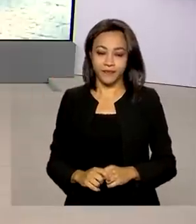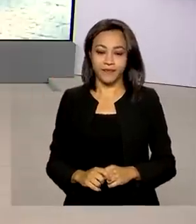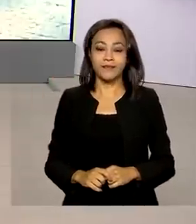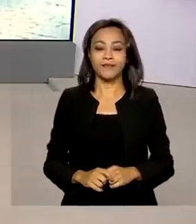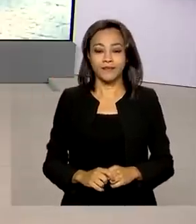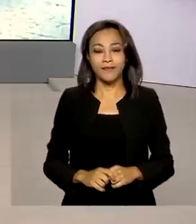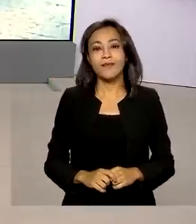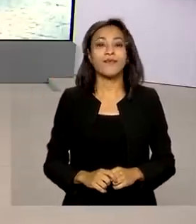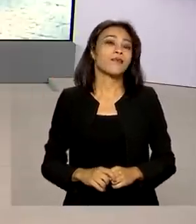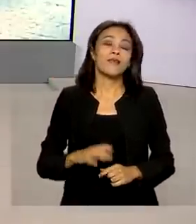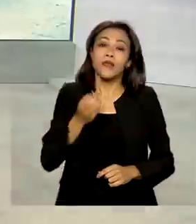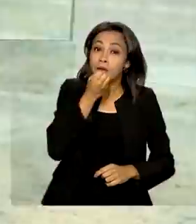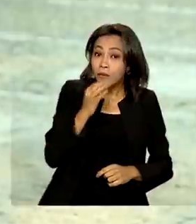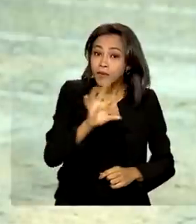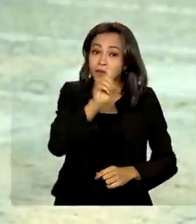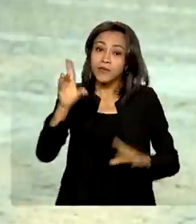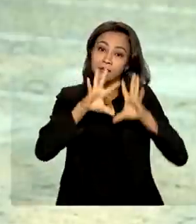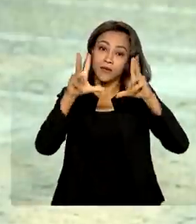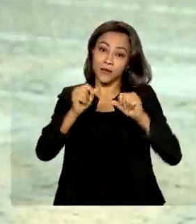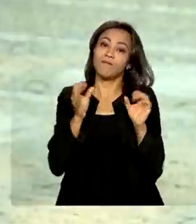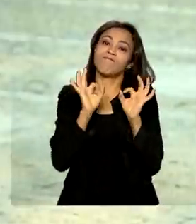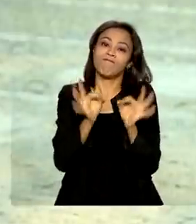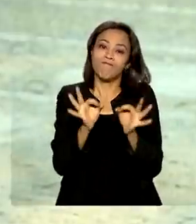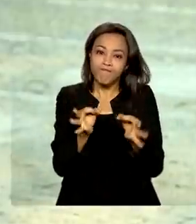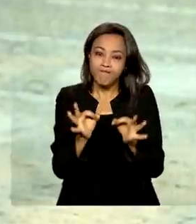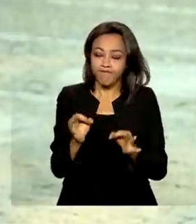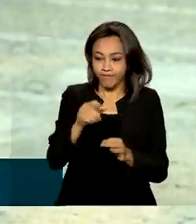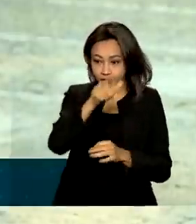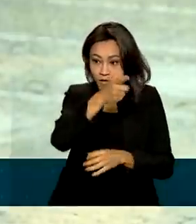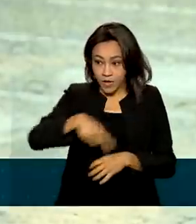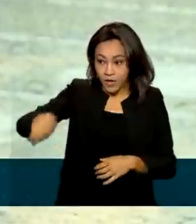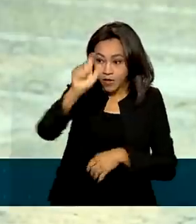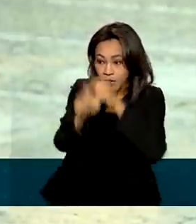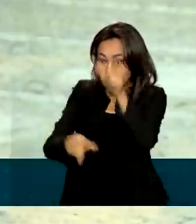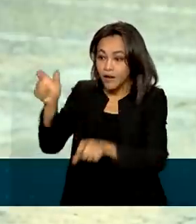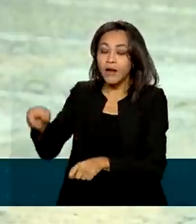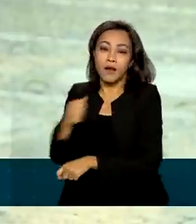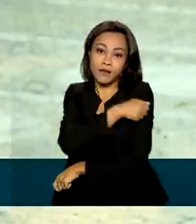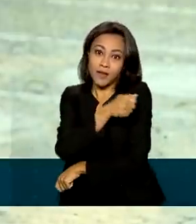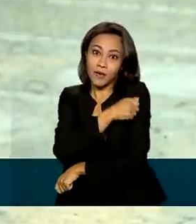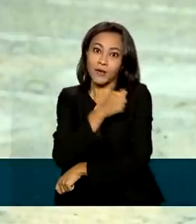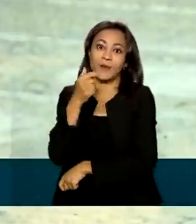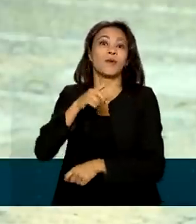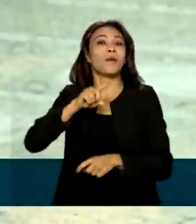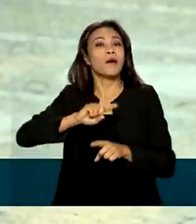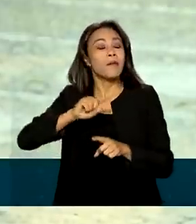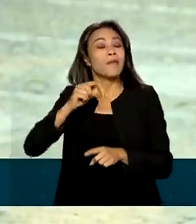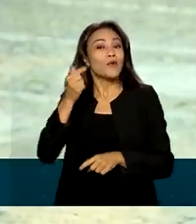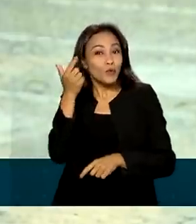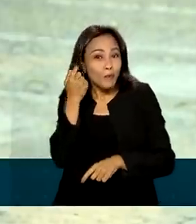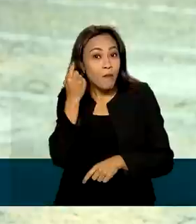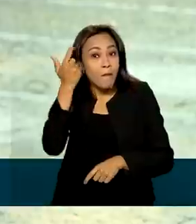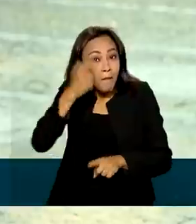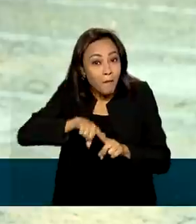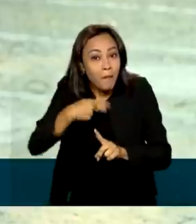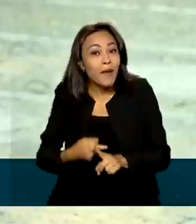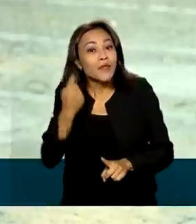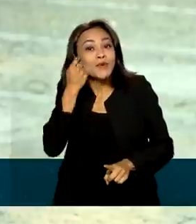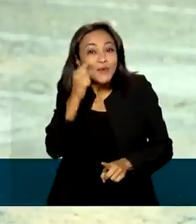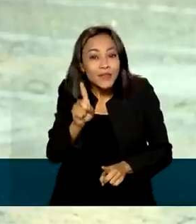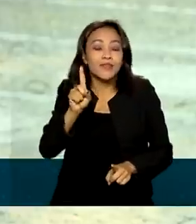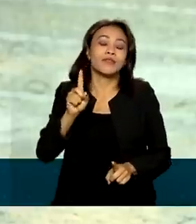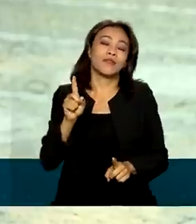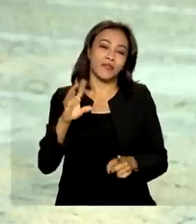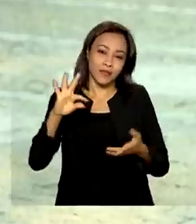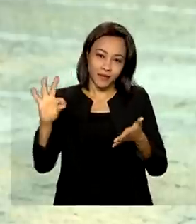Bom dia, Renata, bom dia a todos. É isso mesmo, os estudantes ganharam um dia a mais para fazer a inscrição, que deve ser feita pelo portal de acesso